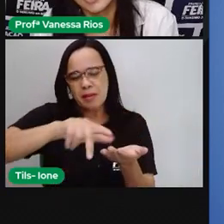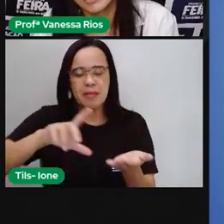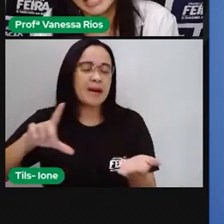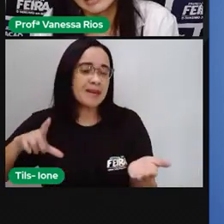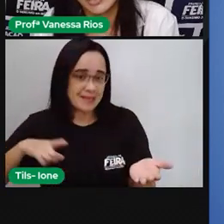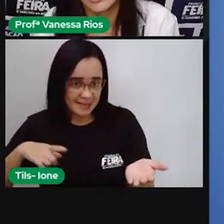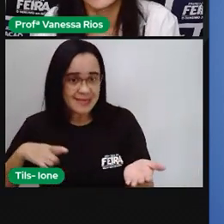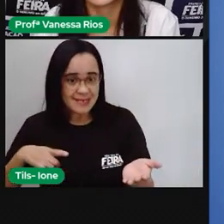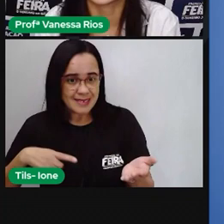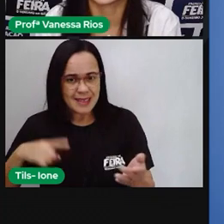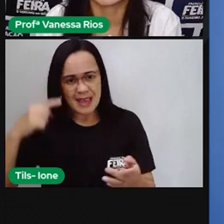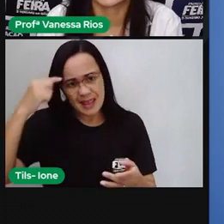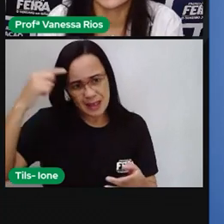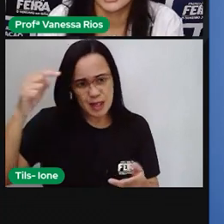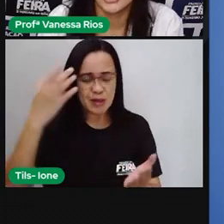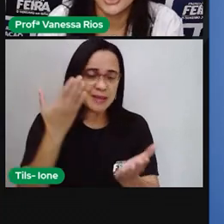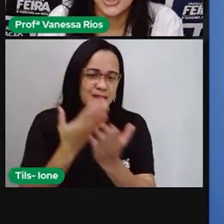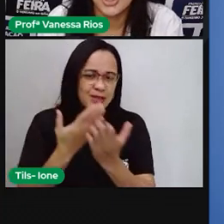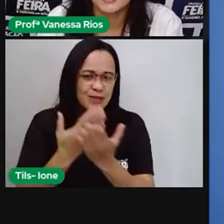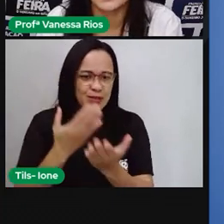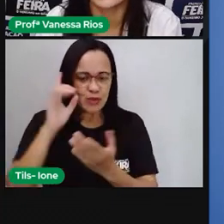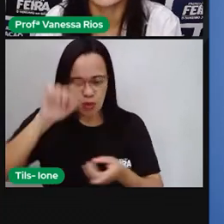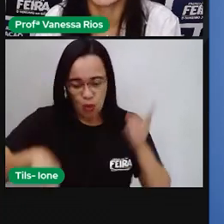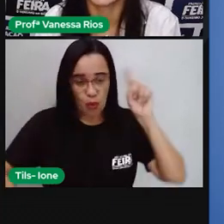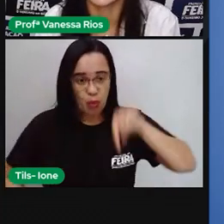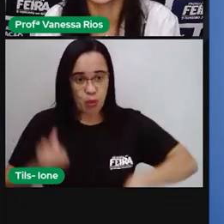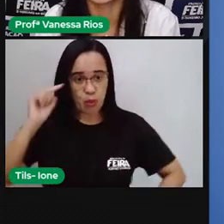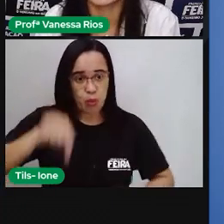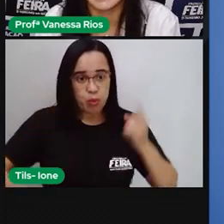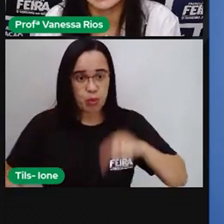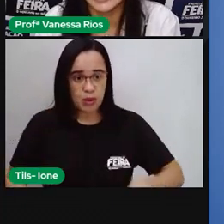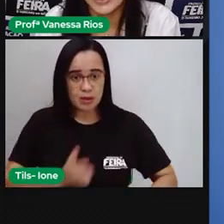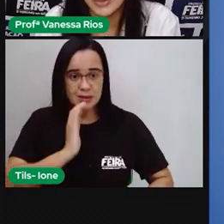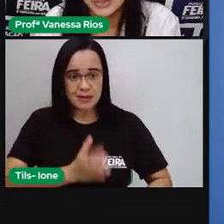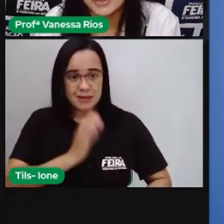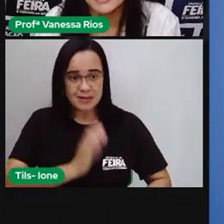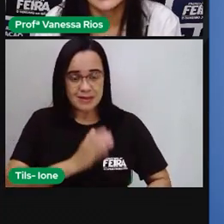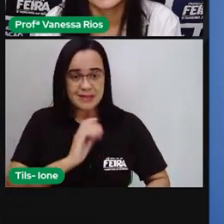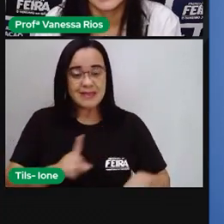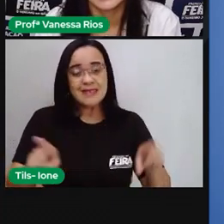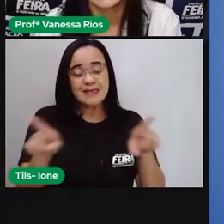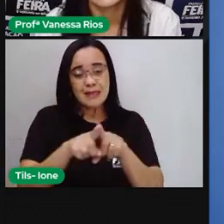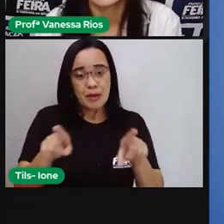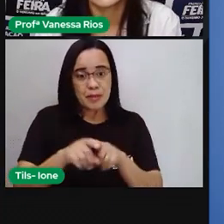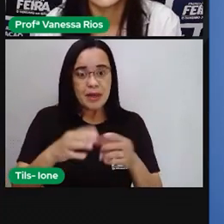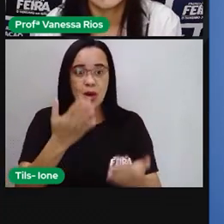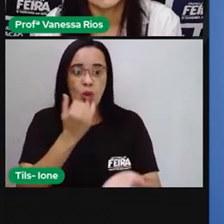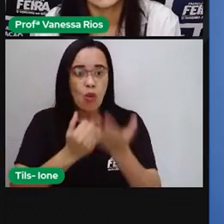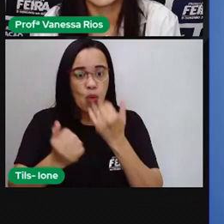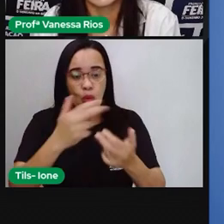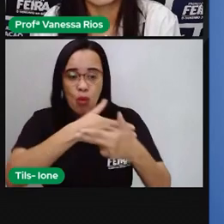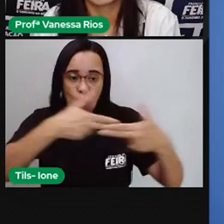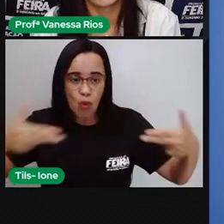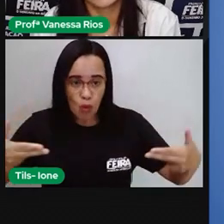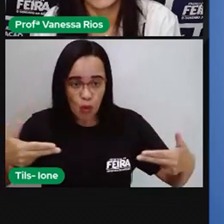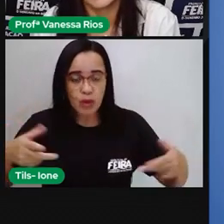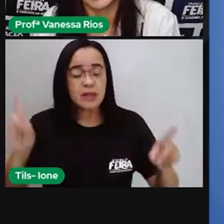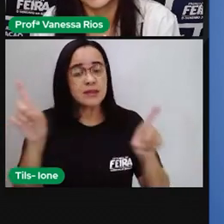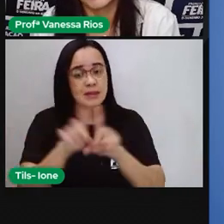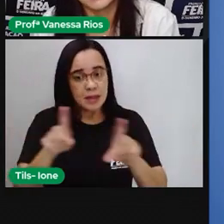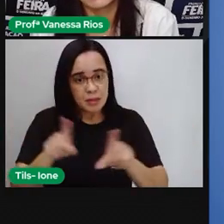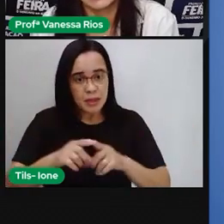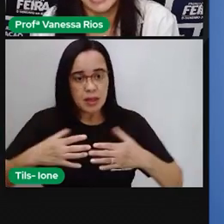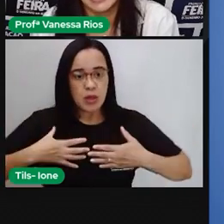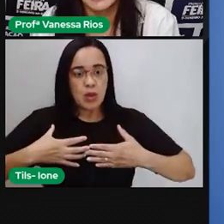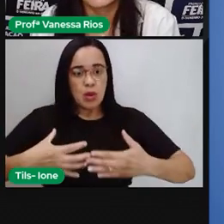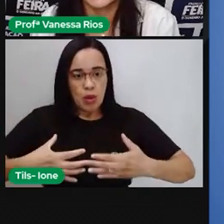sistema circulatório, sistema digestório, sistema respiratório, não é? E o sistema circulatório ou